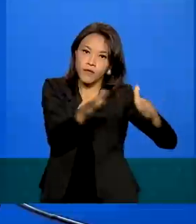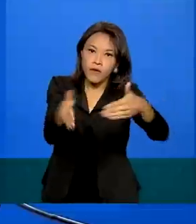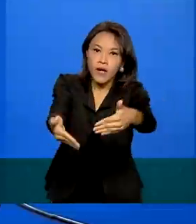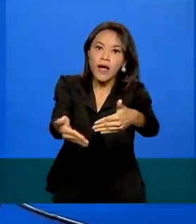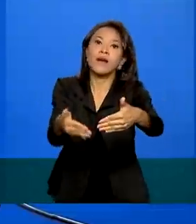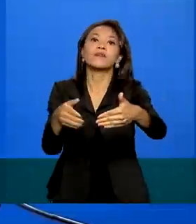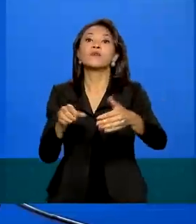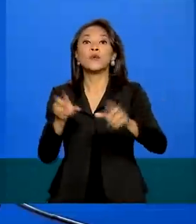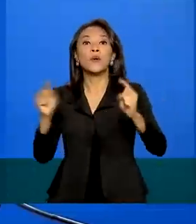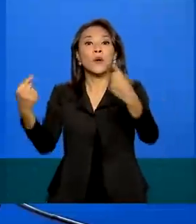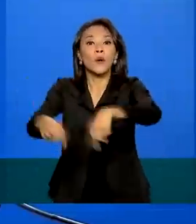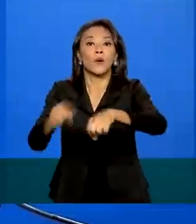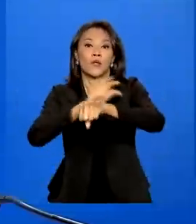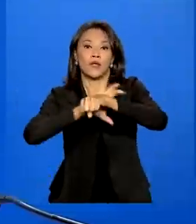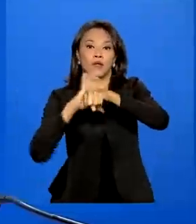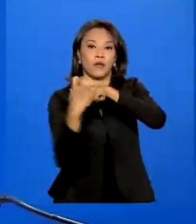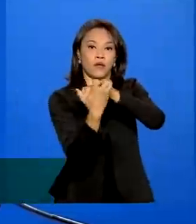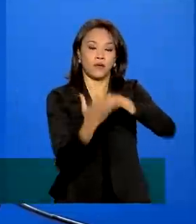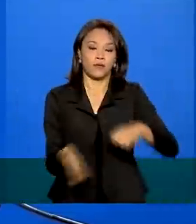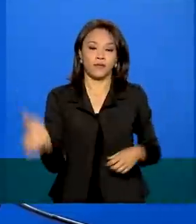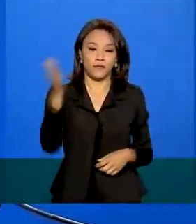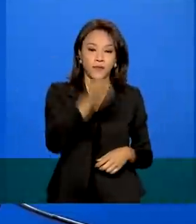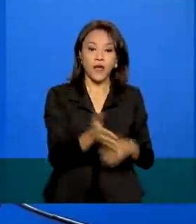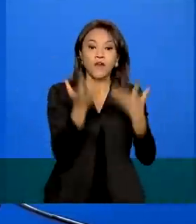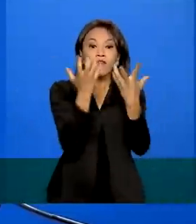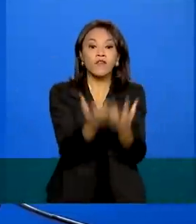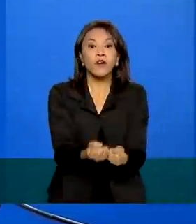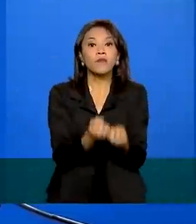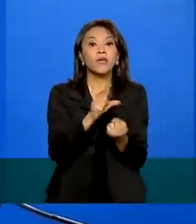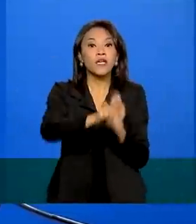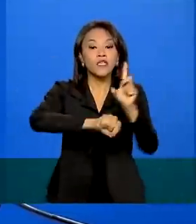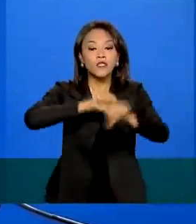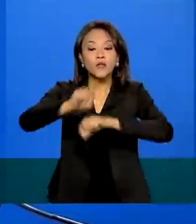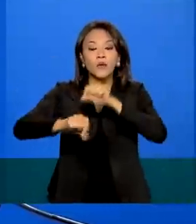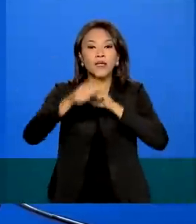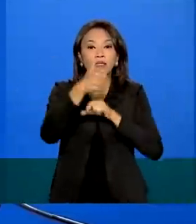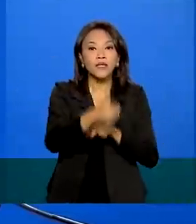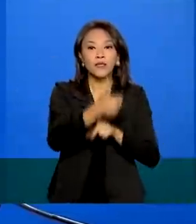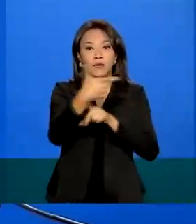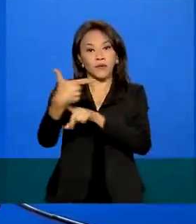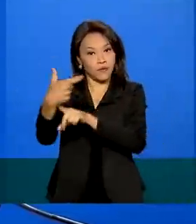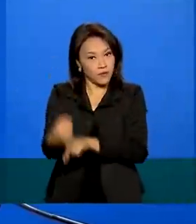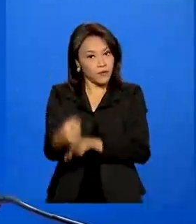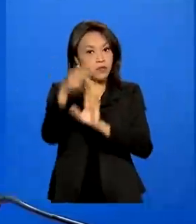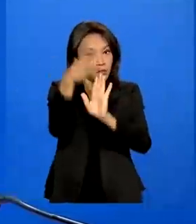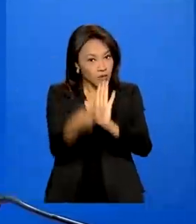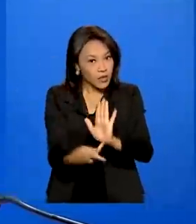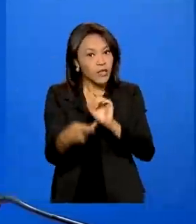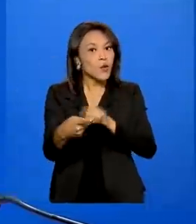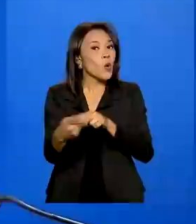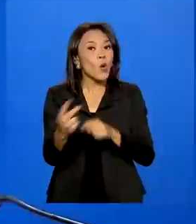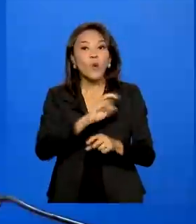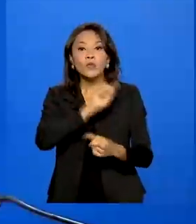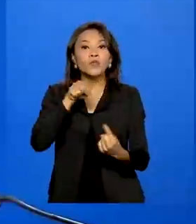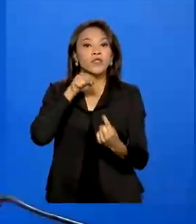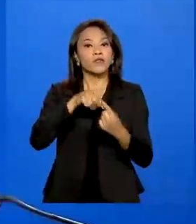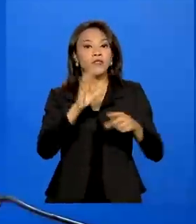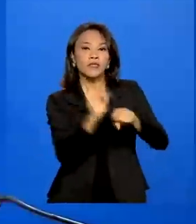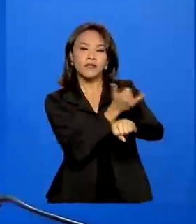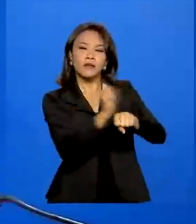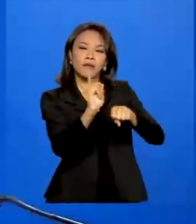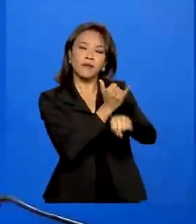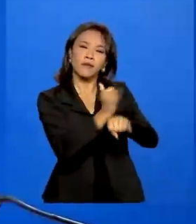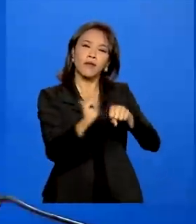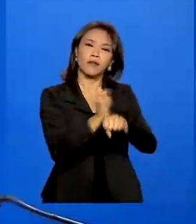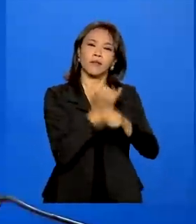A gente vai escolher os 120 projetos que em 12 meses puderem trazer iniciativas para reabilitar os brasileiros que tiveram